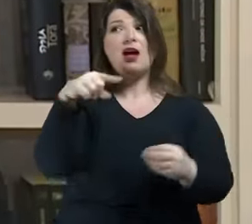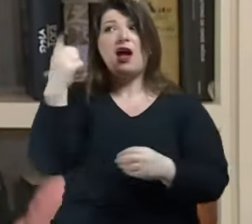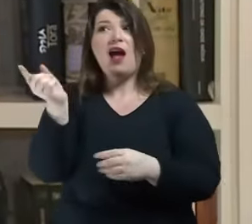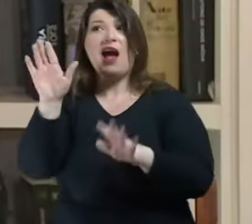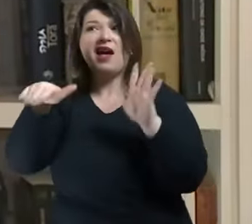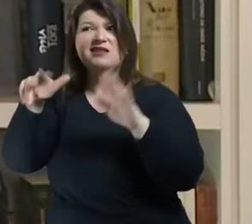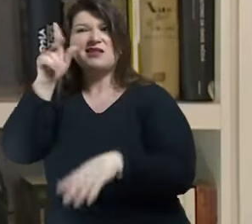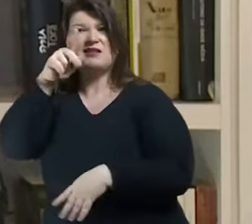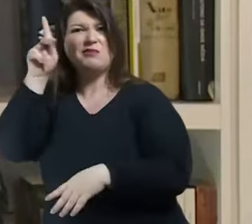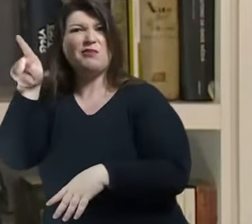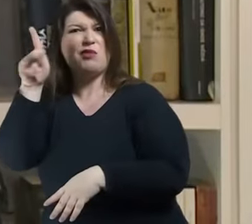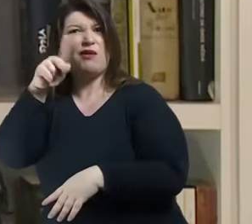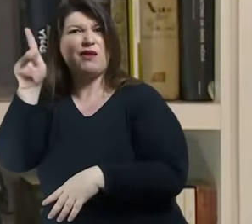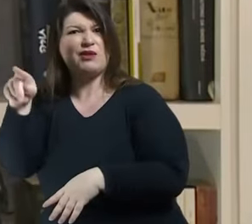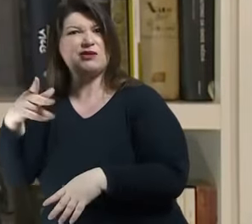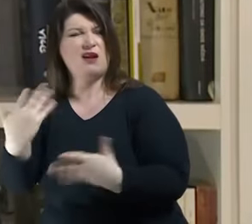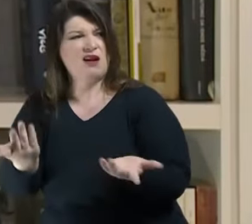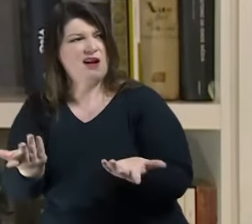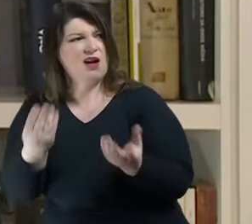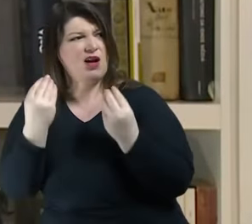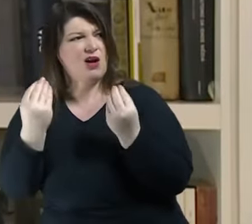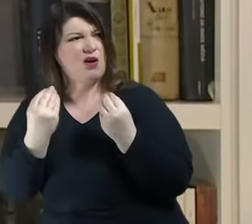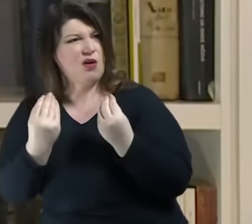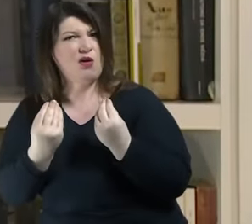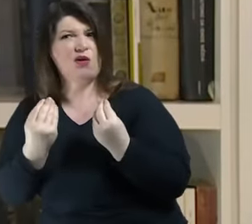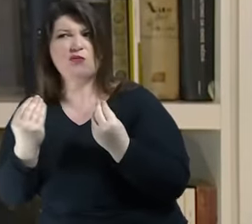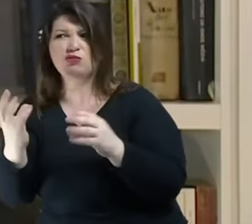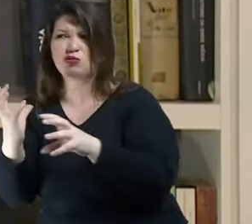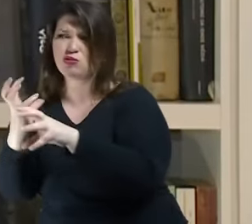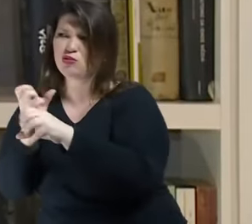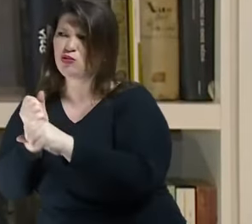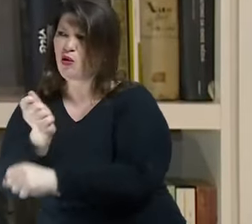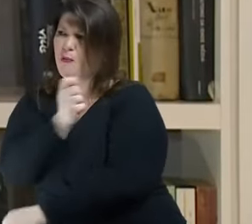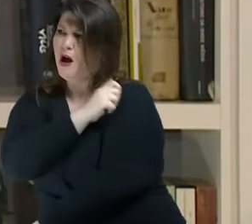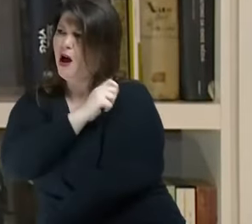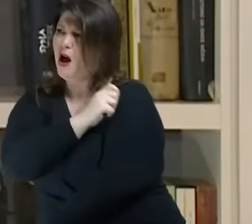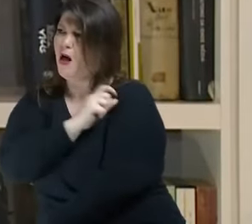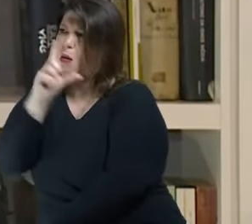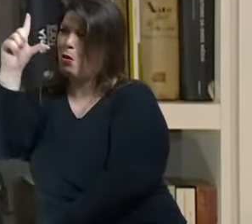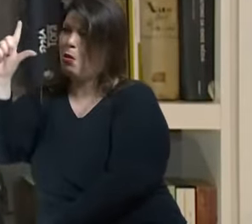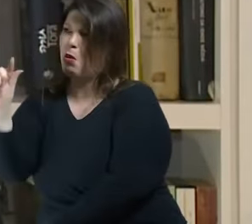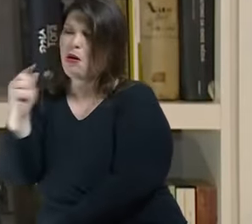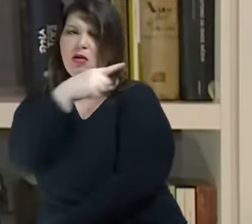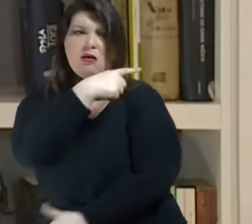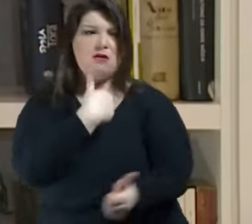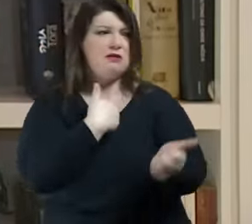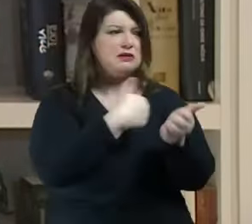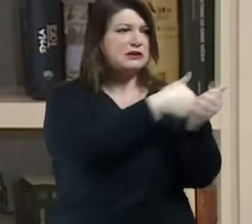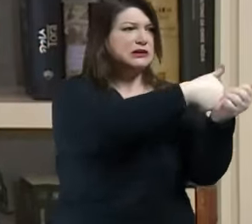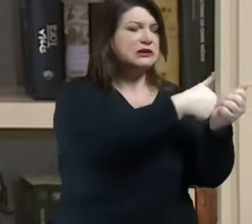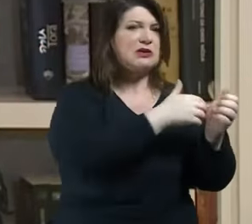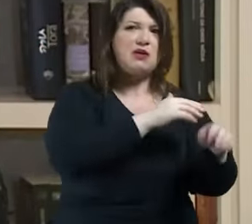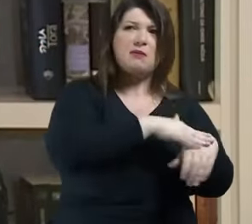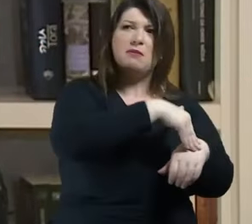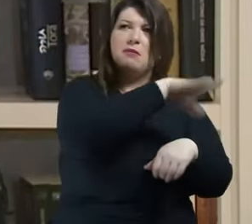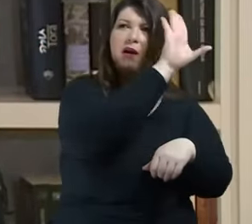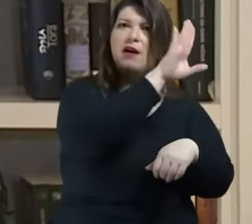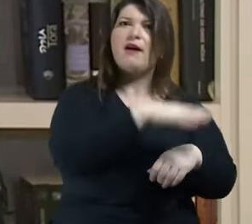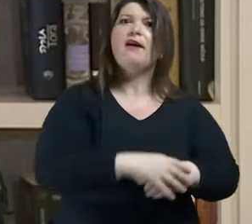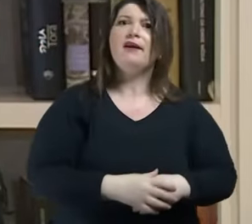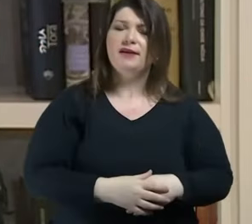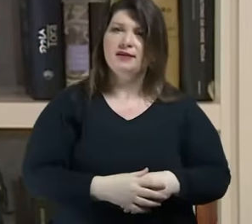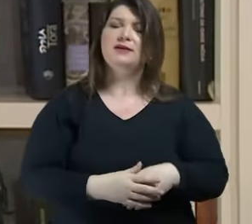alunos de todas as universidades brasileiras e essa pessoa não é discutida em seminários acadêmicos e